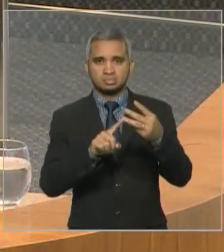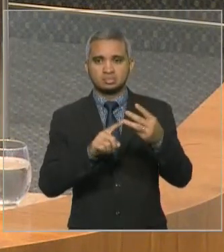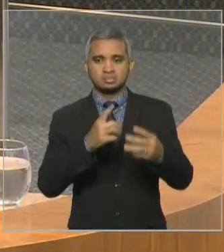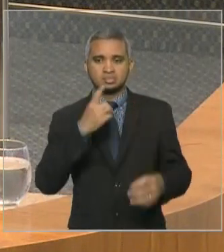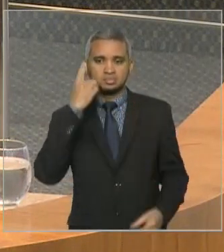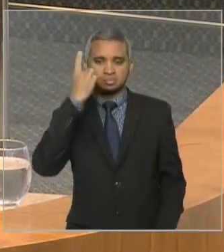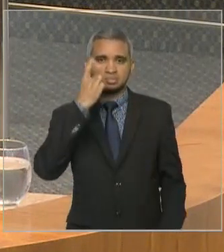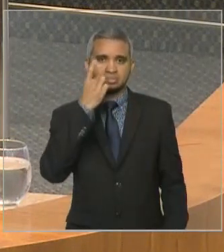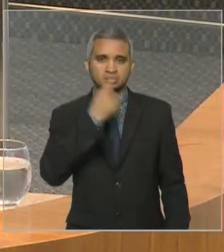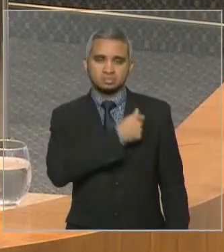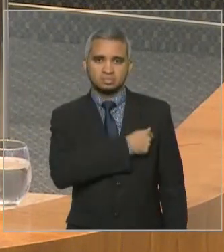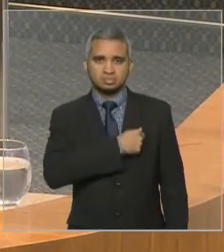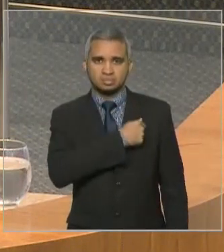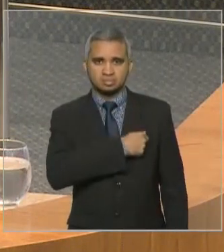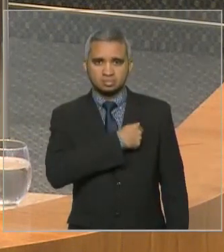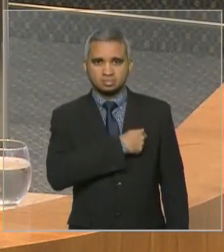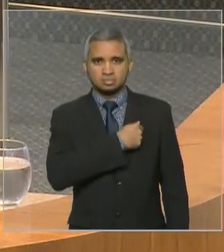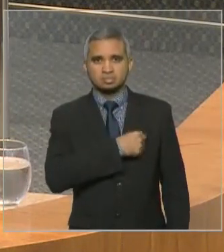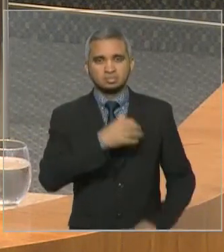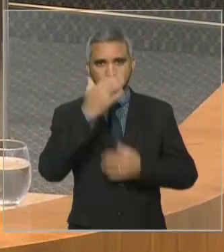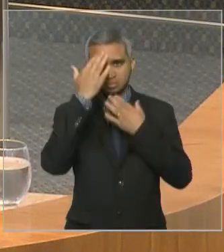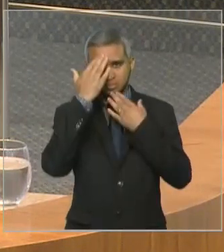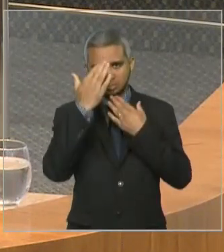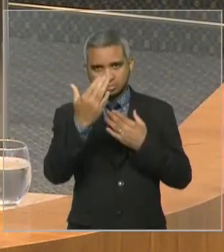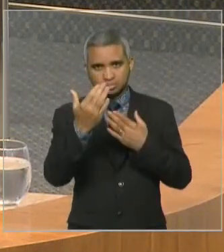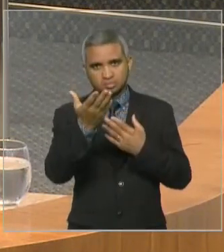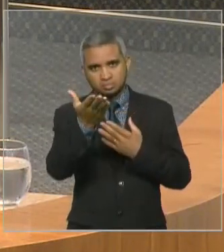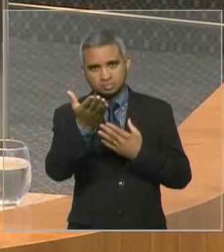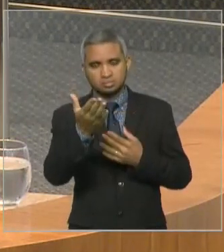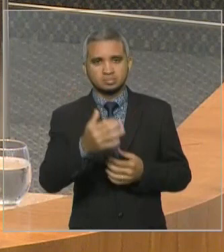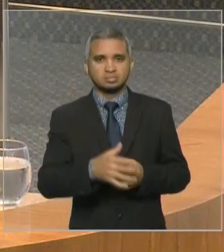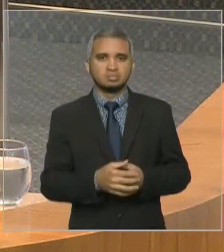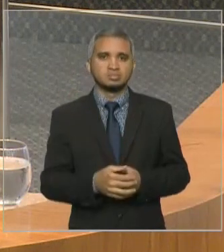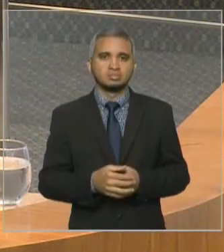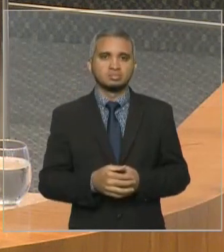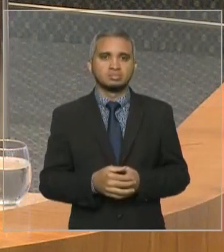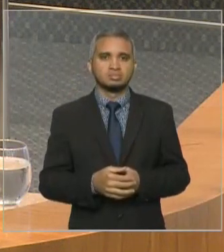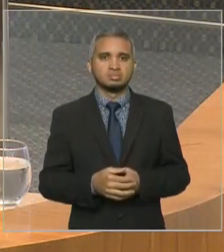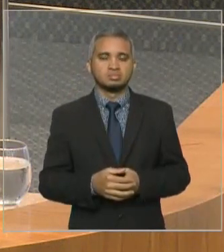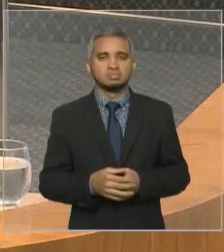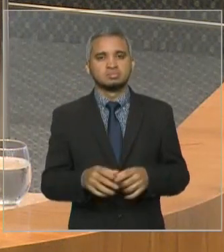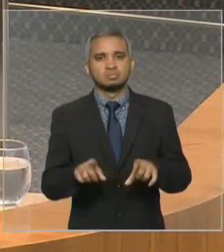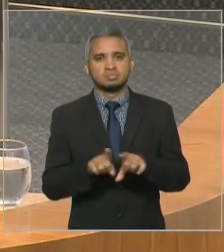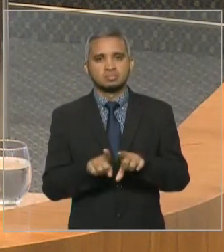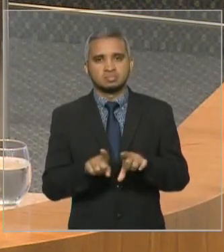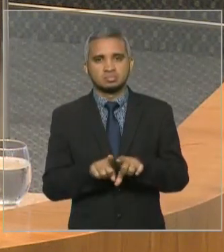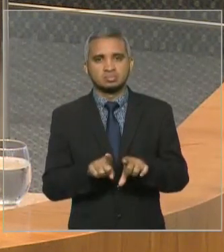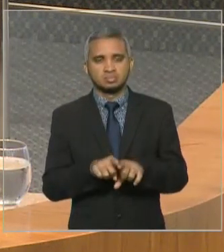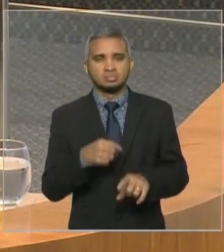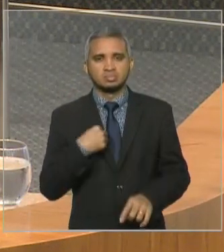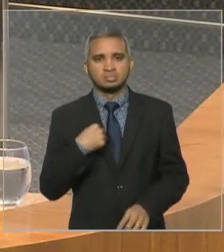Pereira, deputado Antônio, agradeço as palavras de V. Exª e também sou testemunha aqui